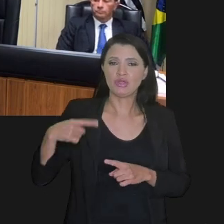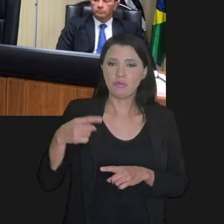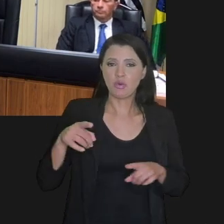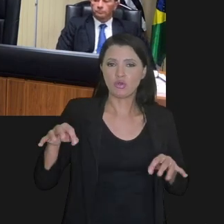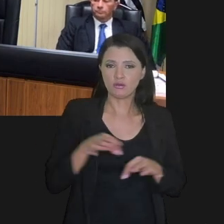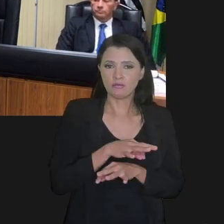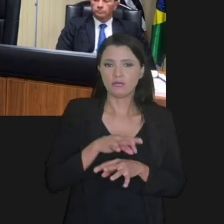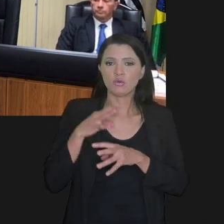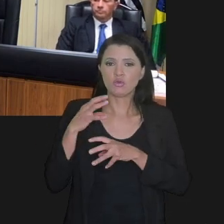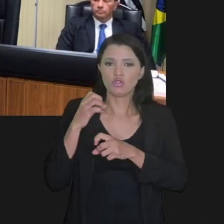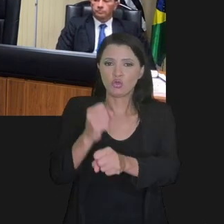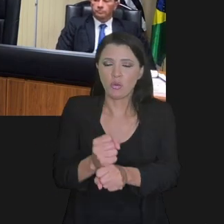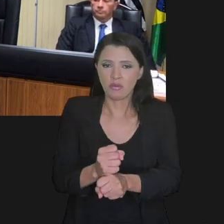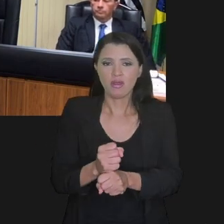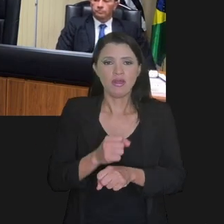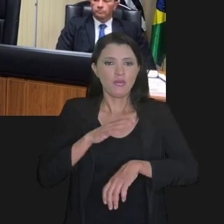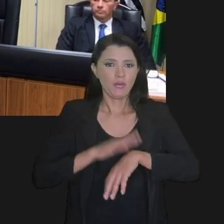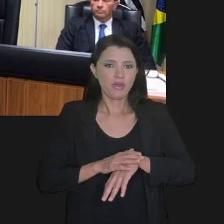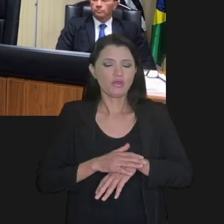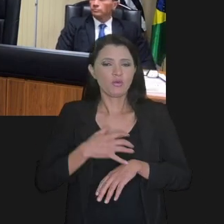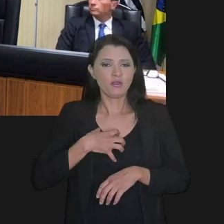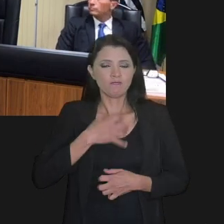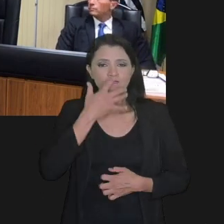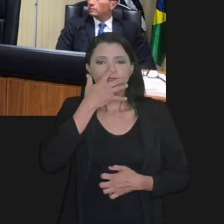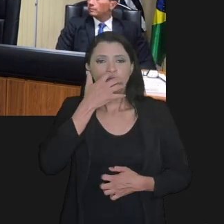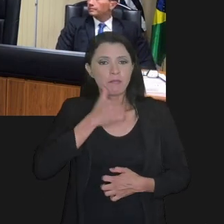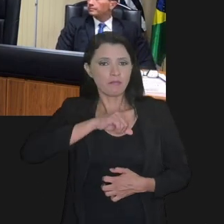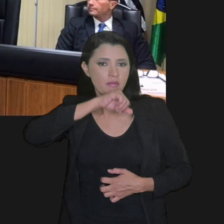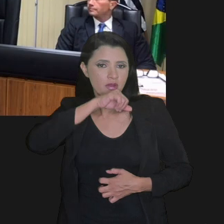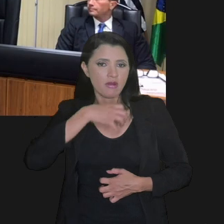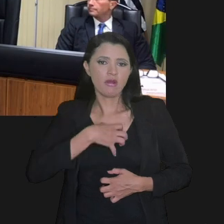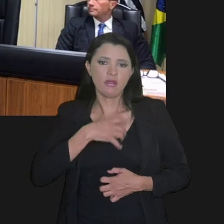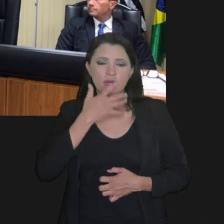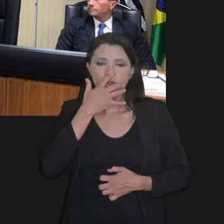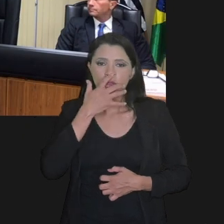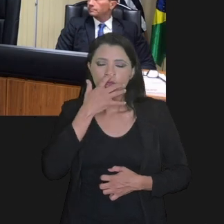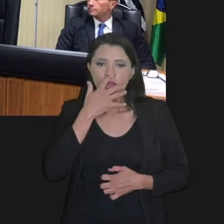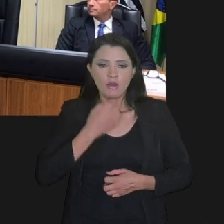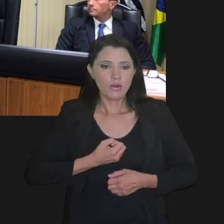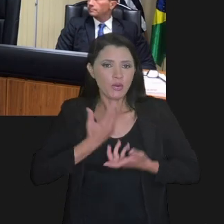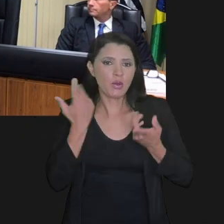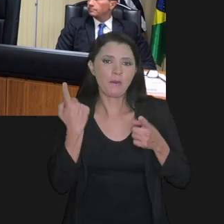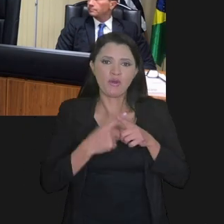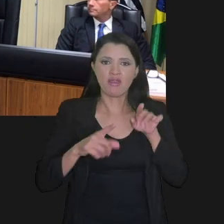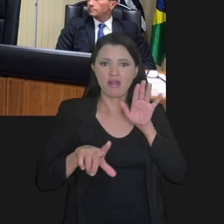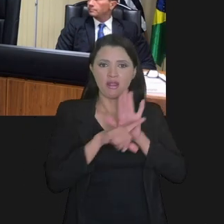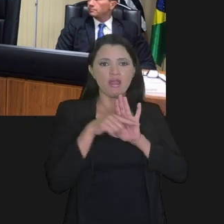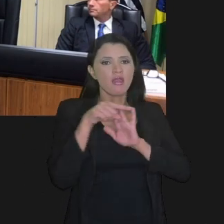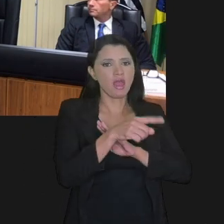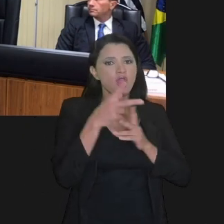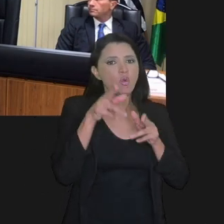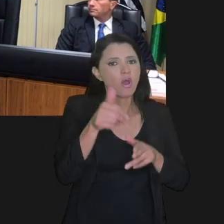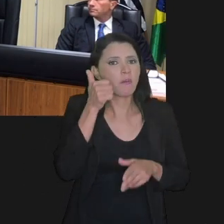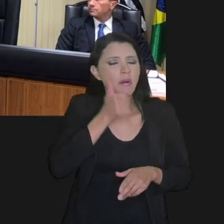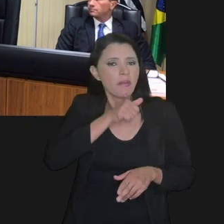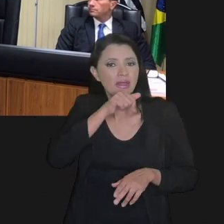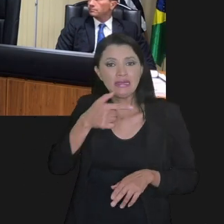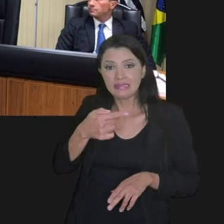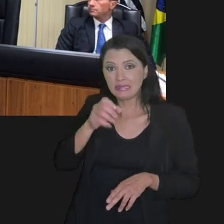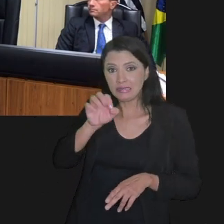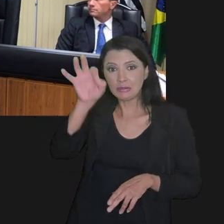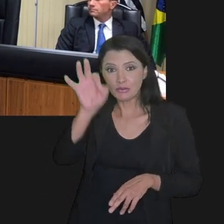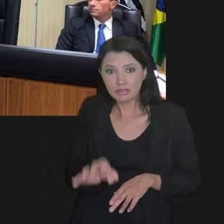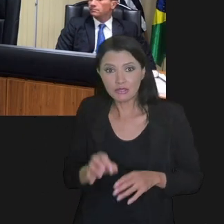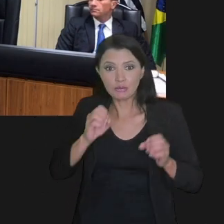após o salvo. E nessa hora, meu instinto maternal aflora, porque eu acho que essa lei é uma mãe, porque 70